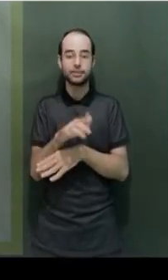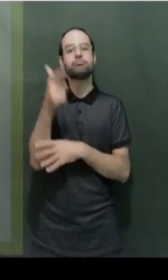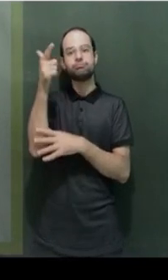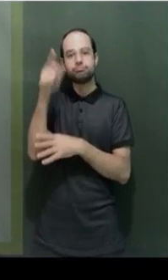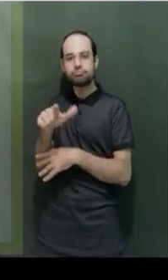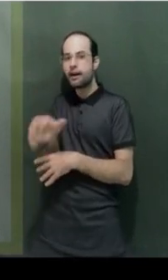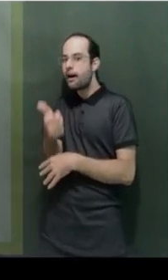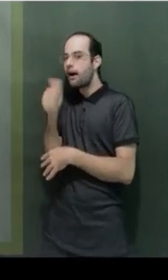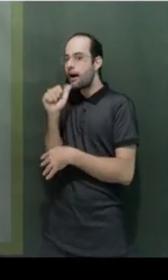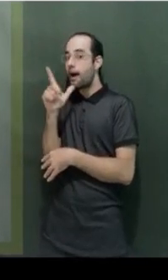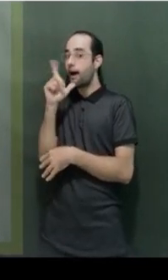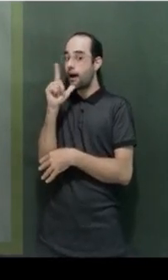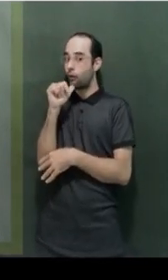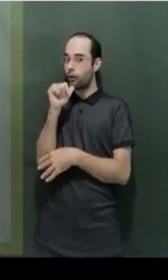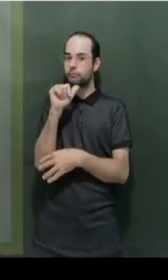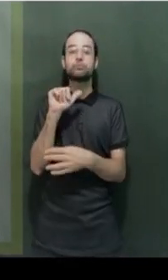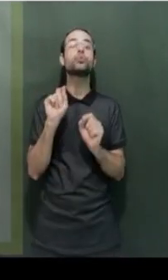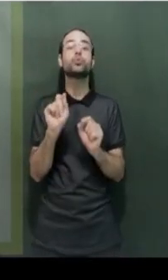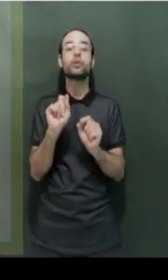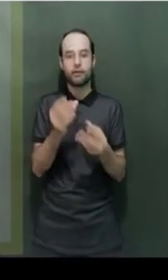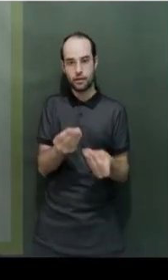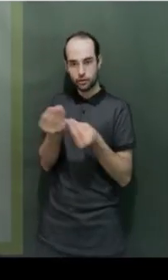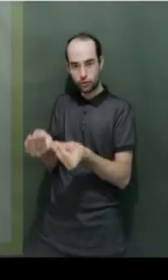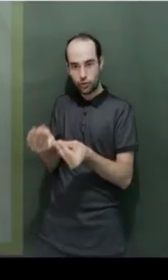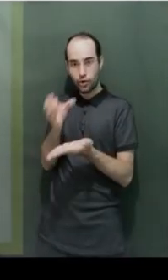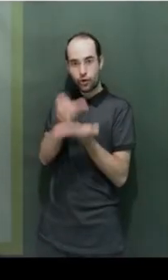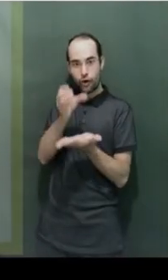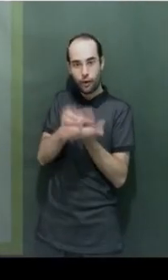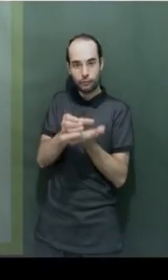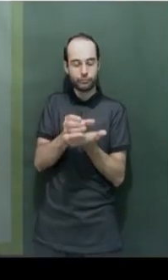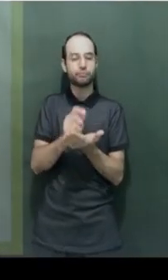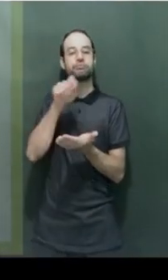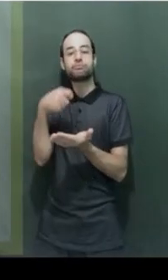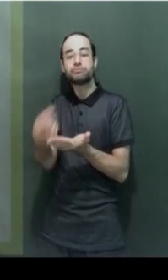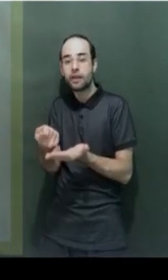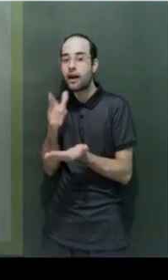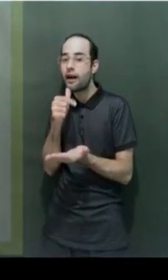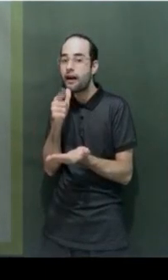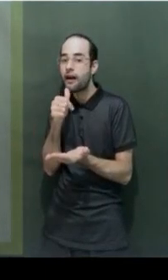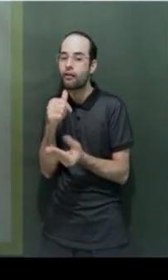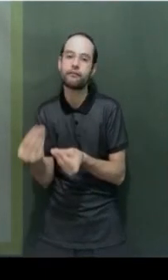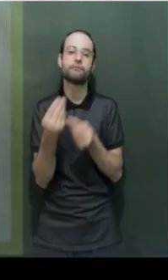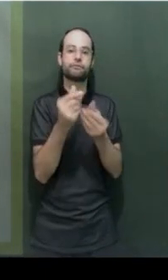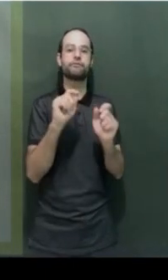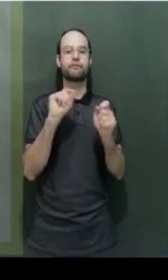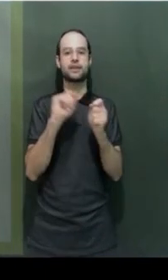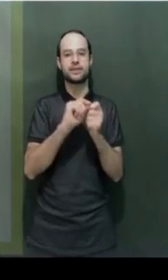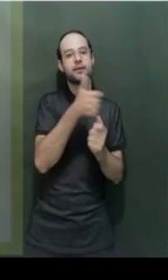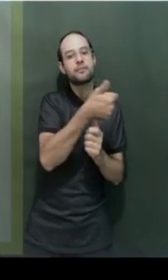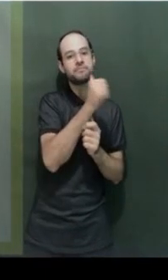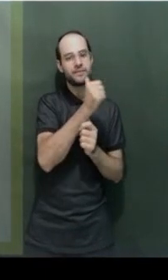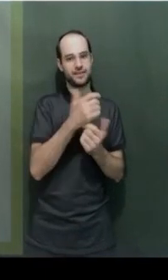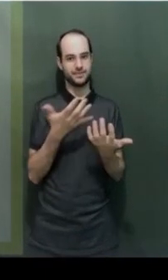copo, sinal, né? Ofereço o copo, faço o sinal e vou fazer a ação, tá? O segundo